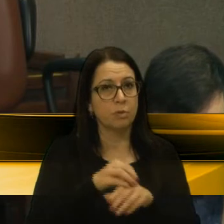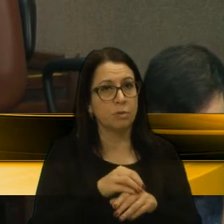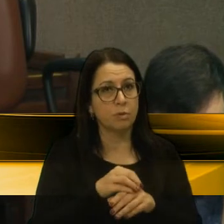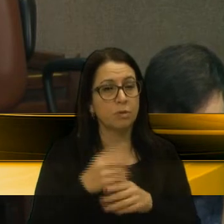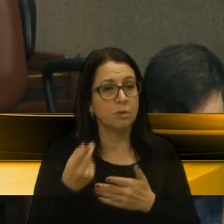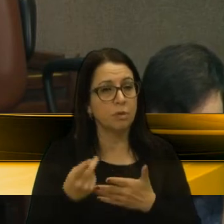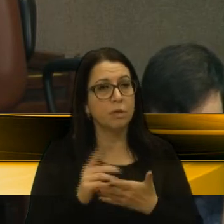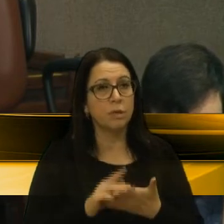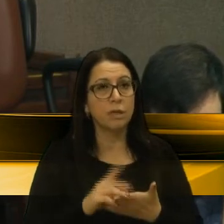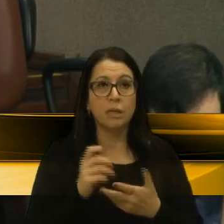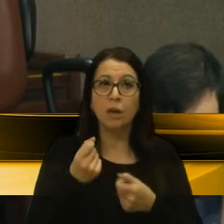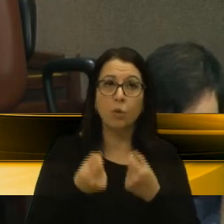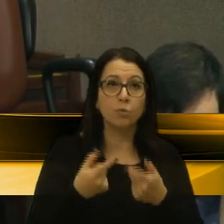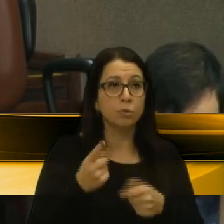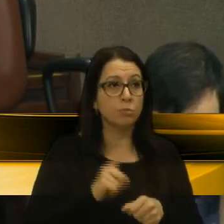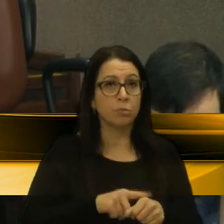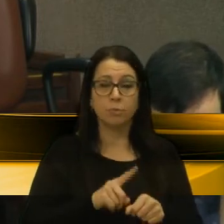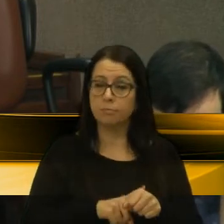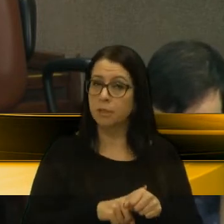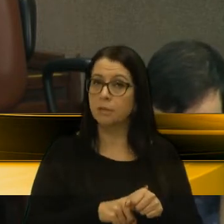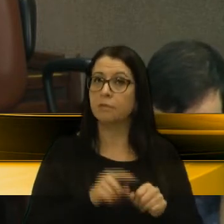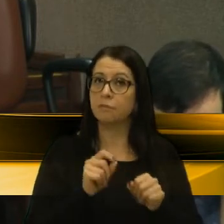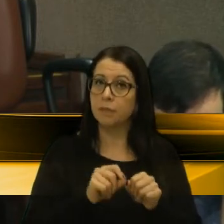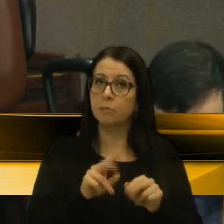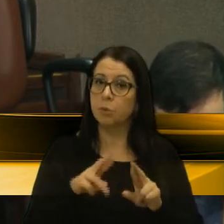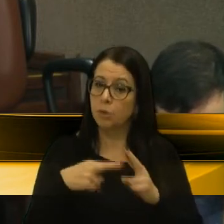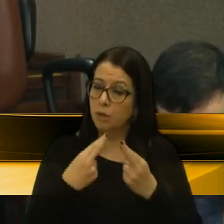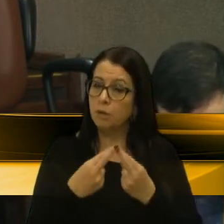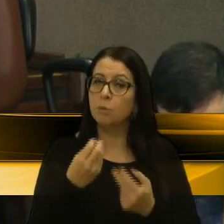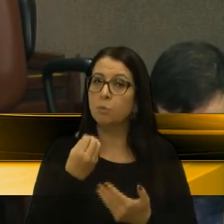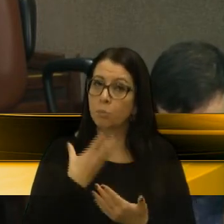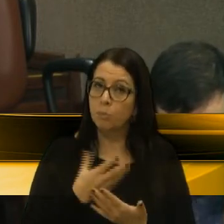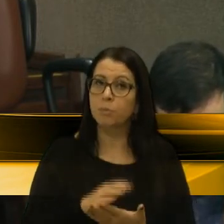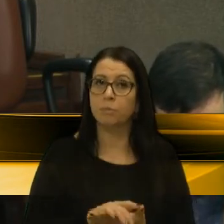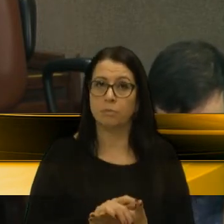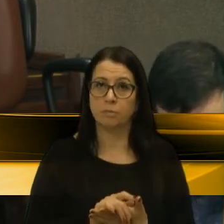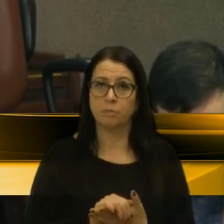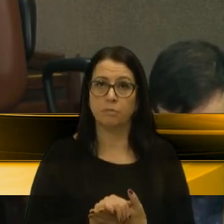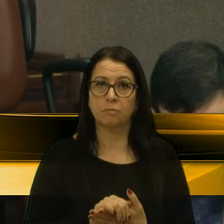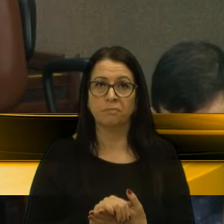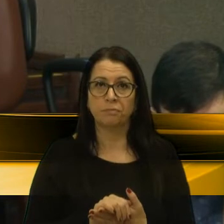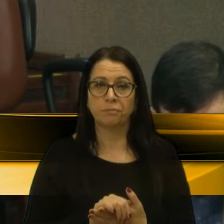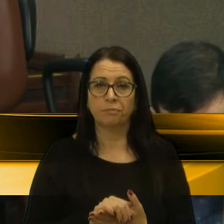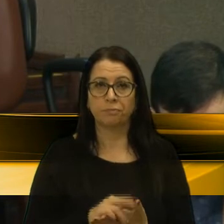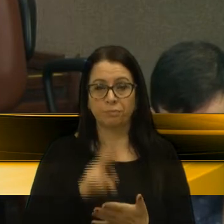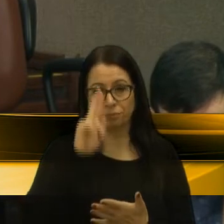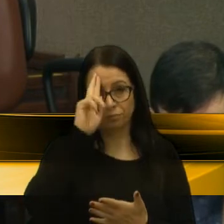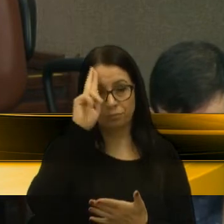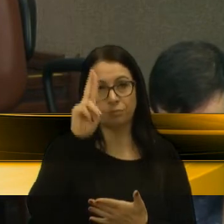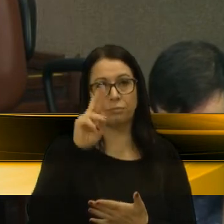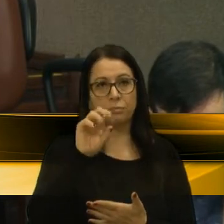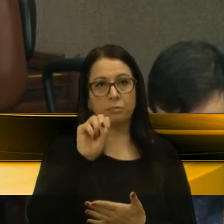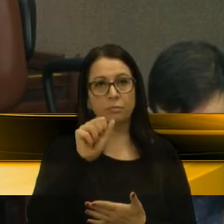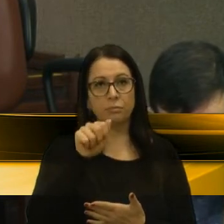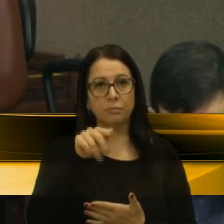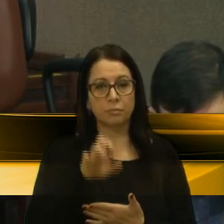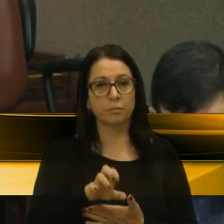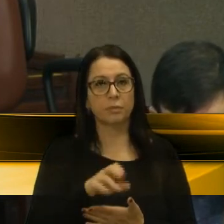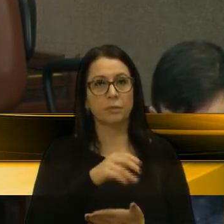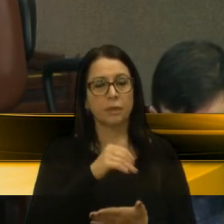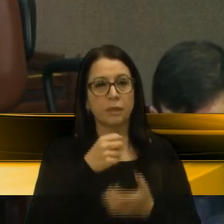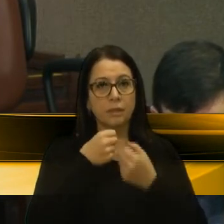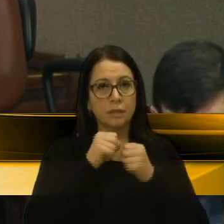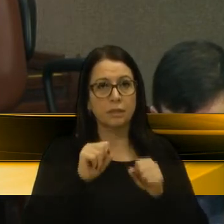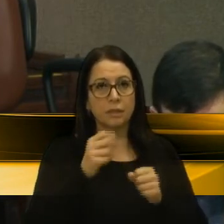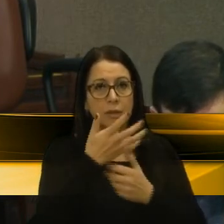em alguns momentos, nós fizemos reuniões muito boas, com diretores do Samae, com a Secretaria do Meio